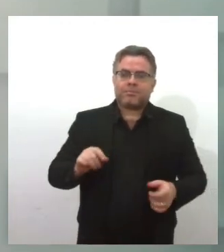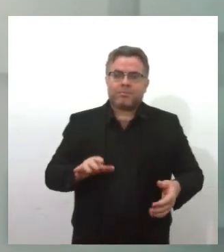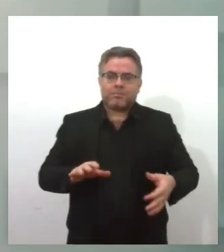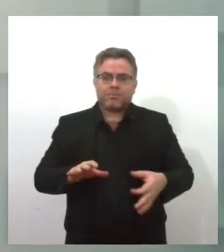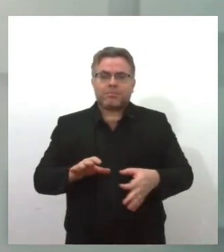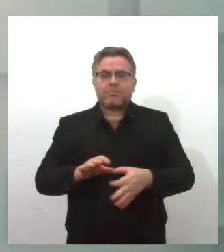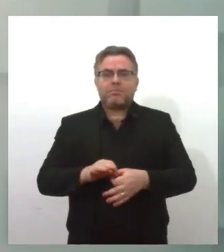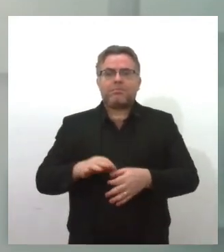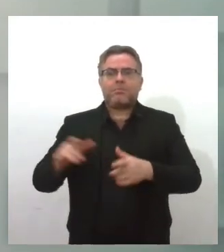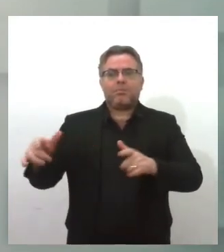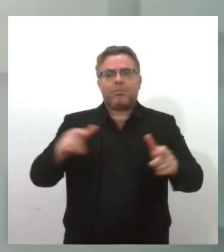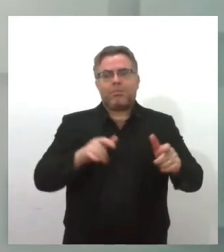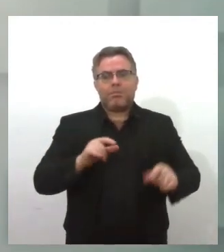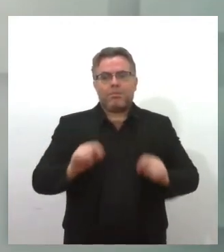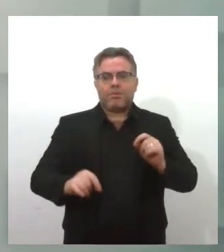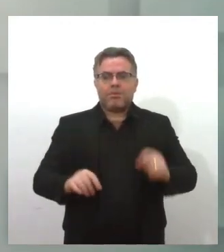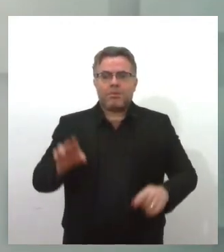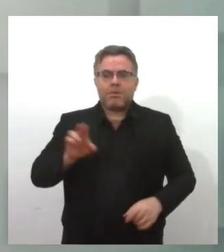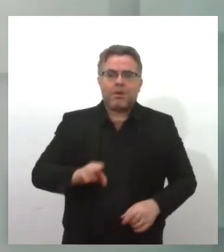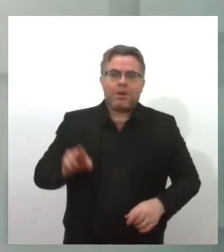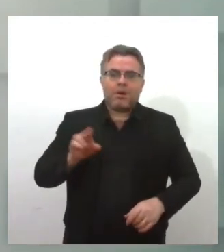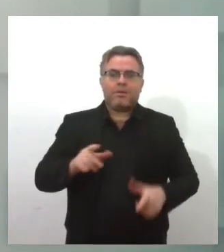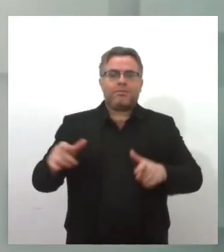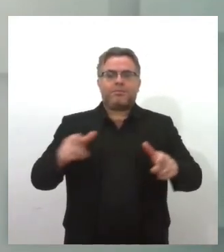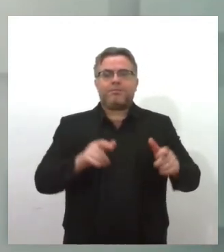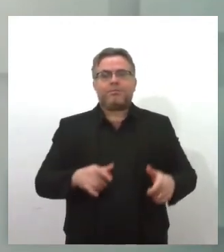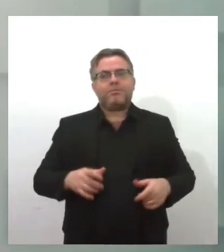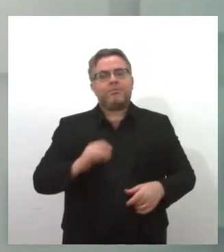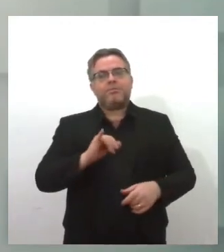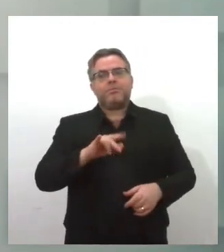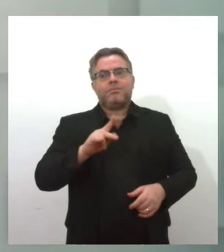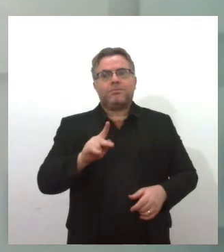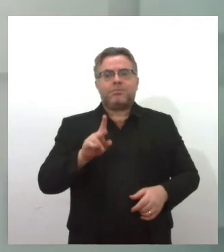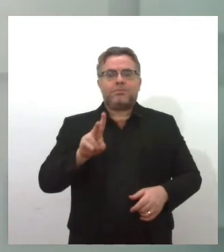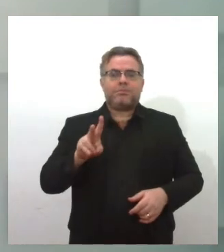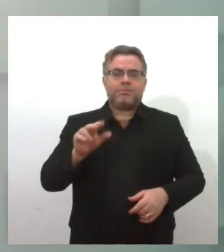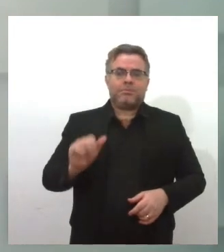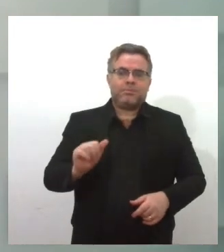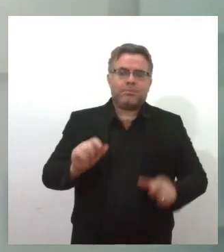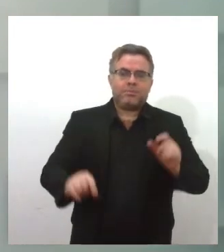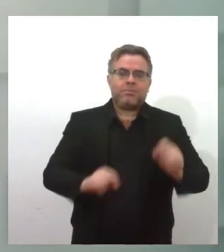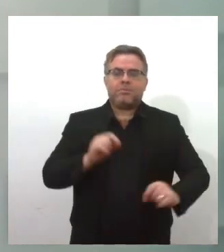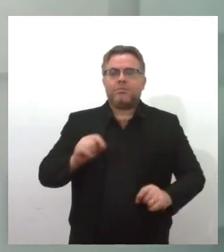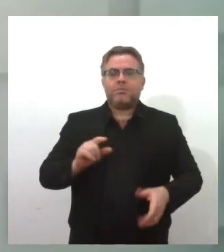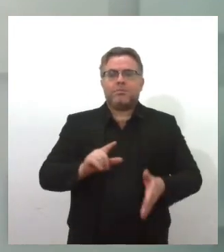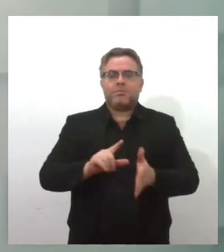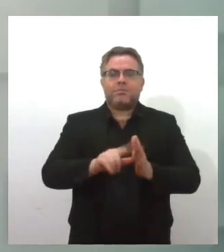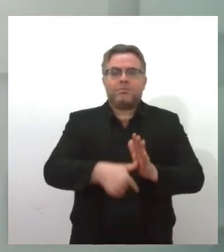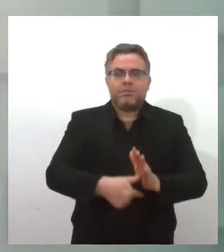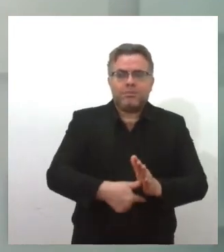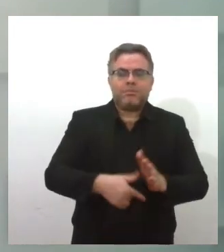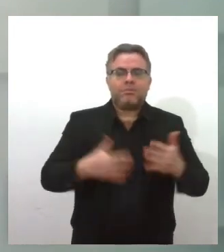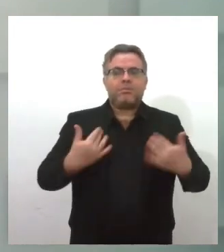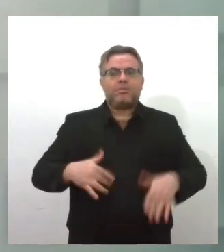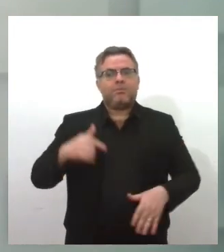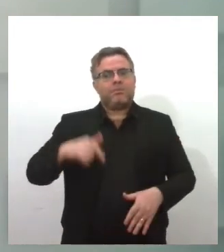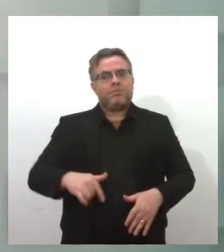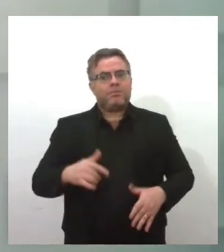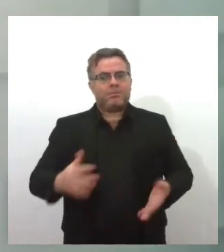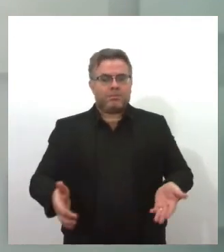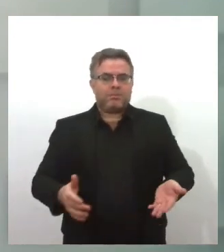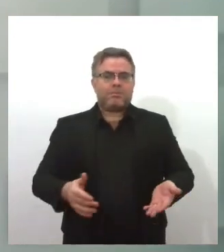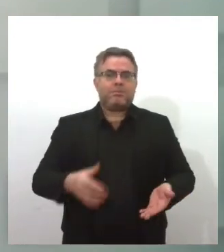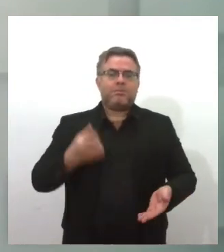os IPVAs, os usuários de automóveis, estão com o IPVA atrasado. Ele que vai protocolar um projeto de lei aqui na casa para